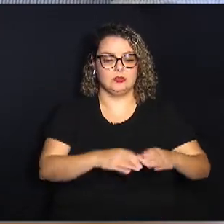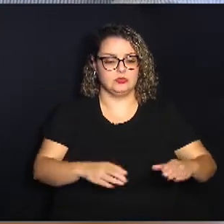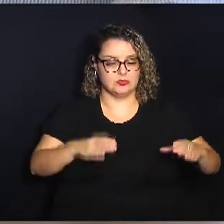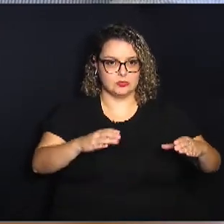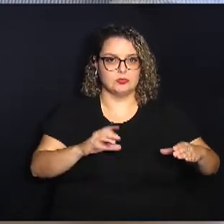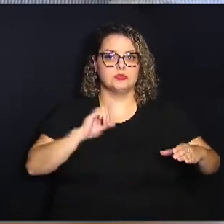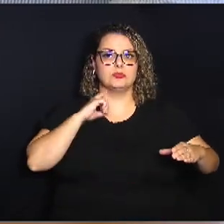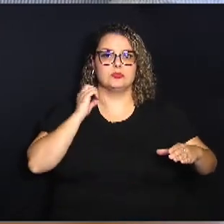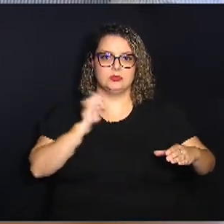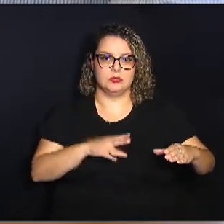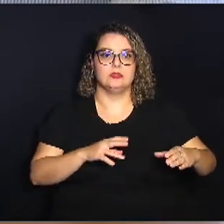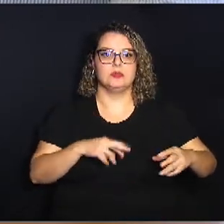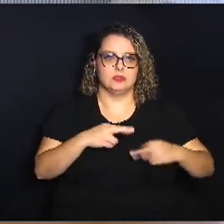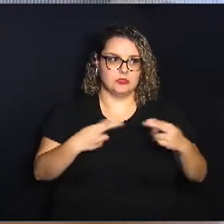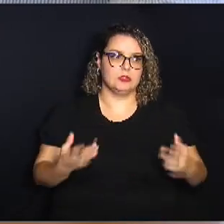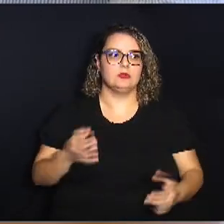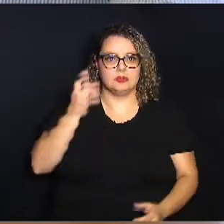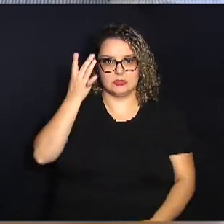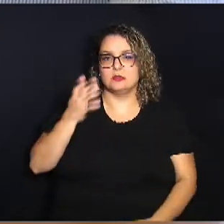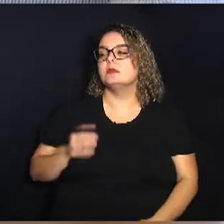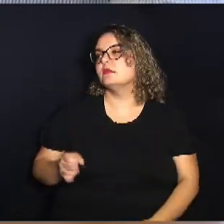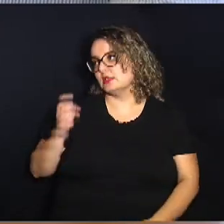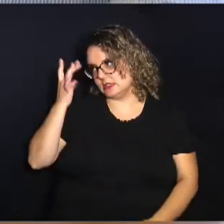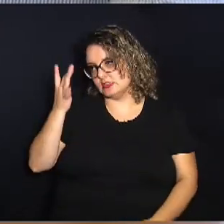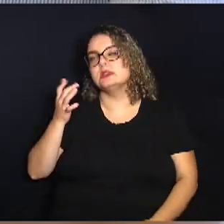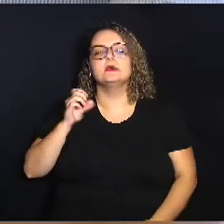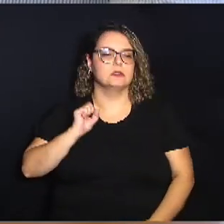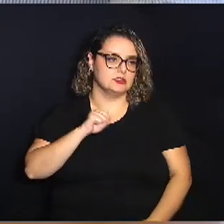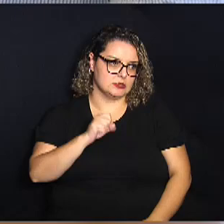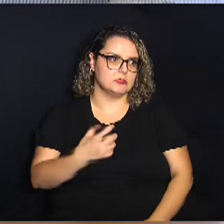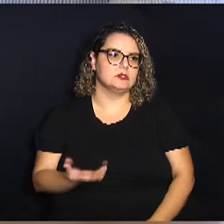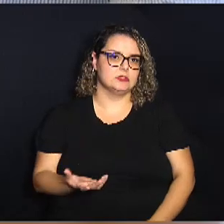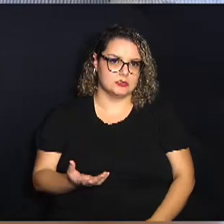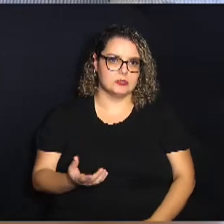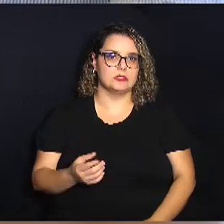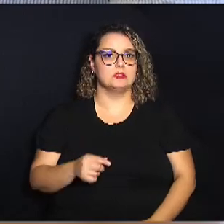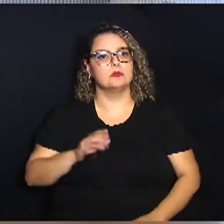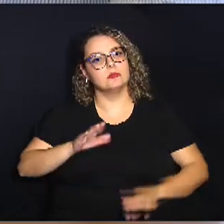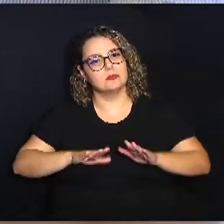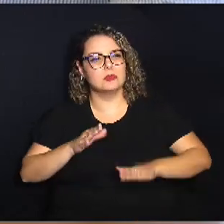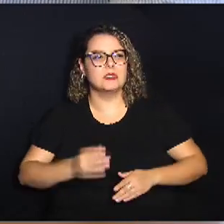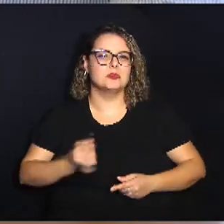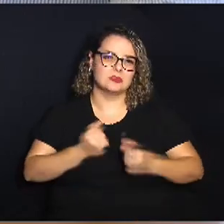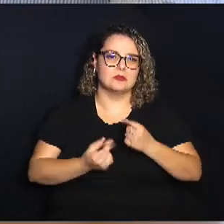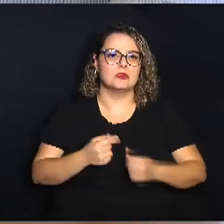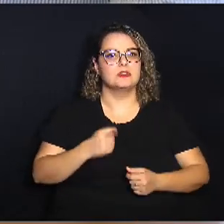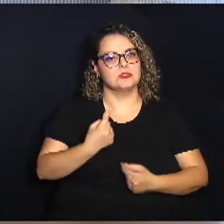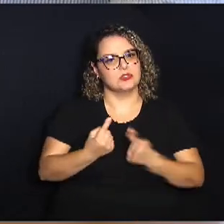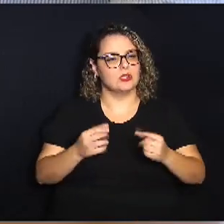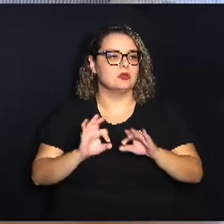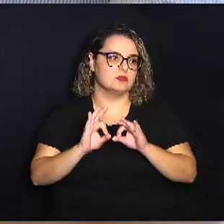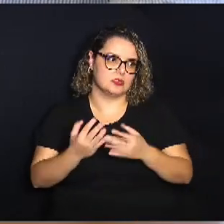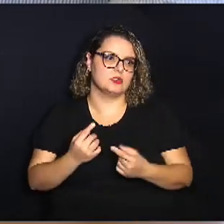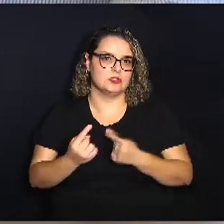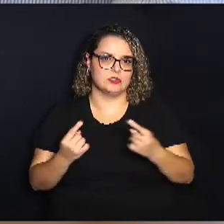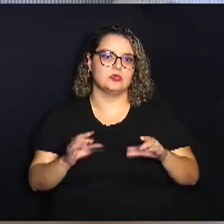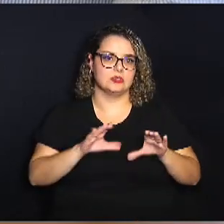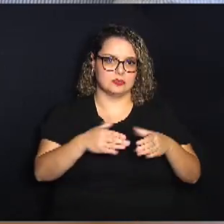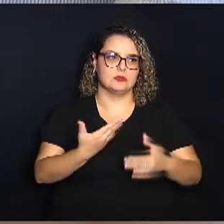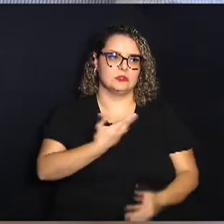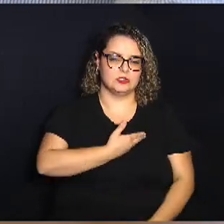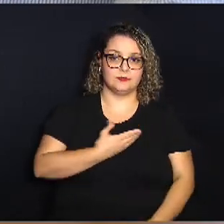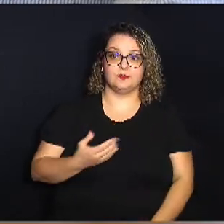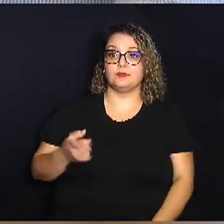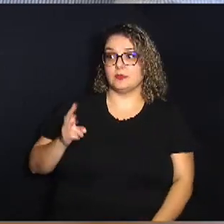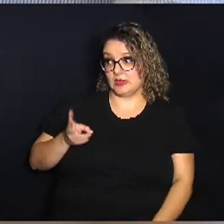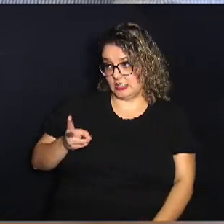coloca no reciclável facilita muito então isso depende também um pouquinho da capacidade financeira de cada família ou de cada grupo de amigos e aí